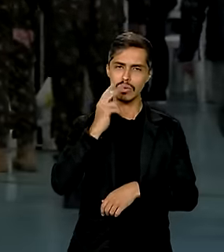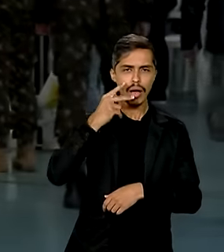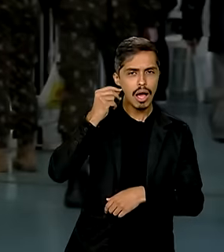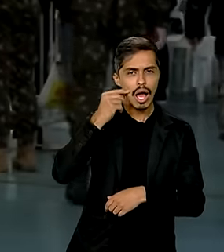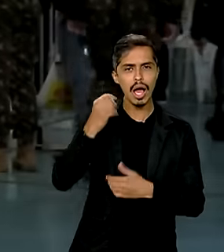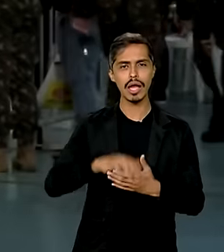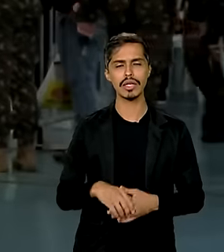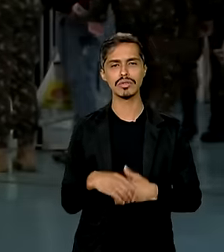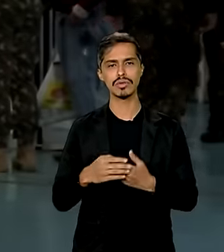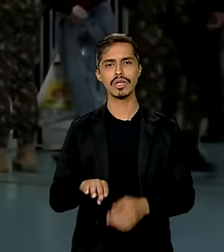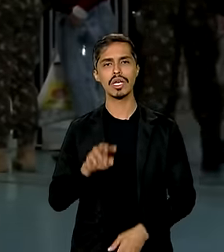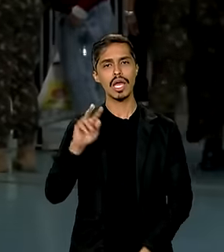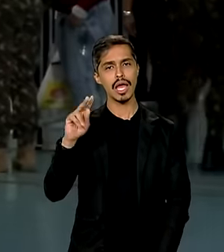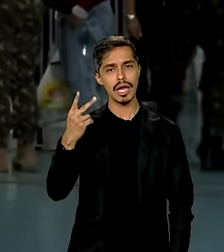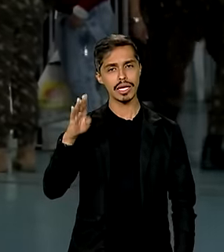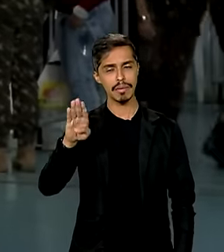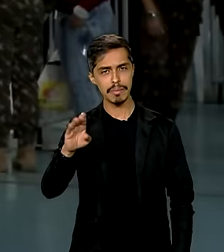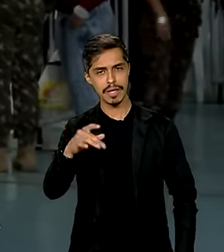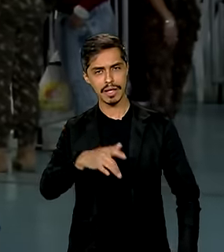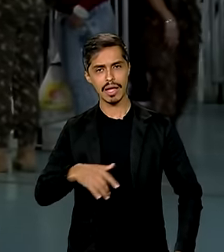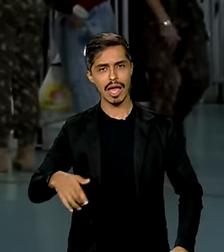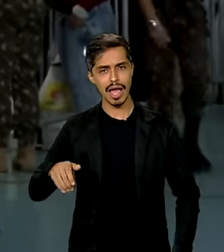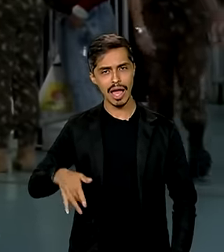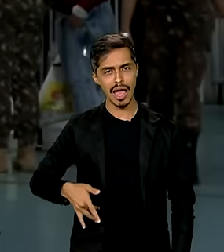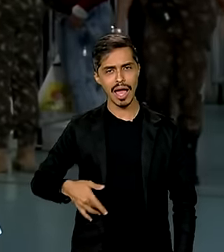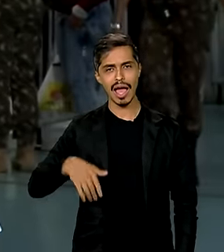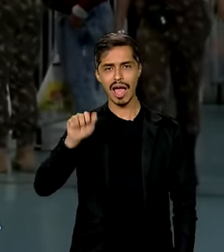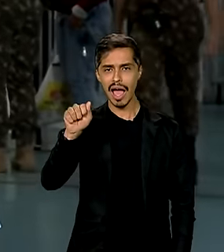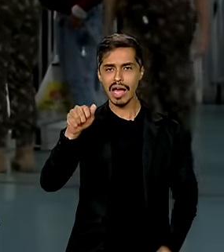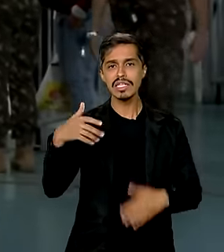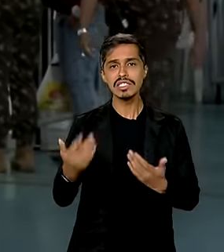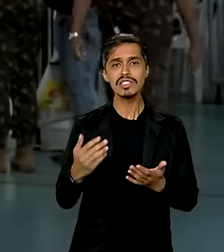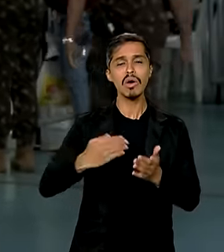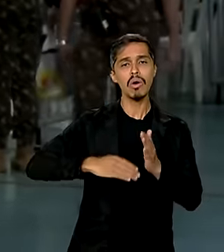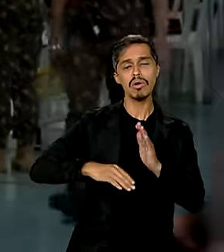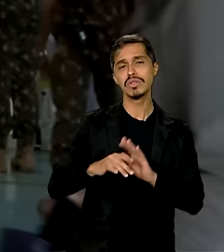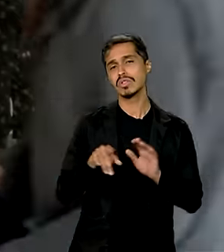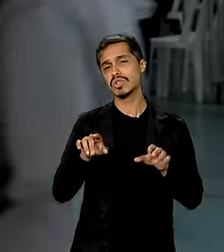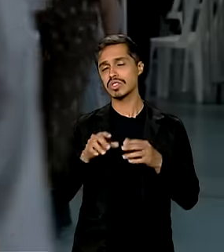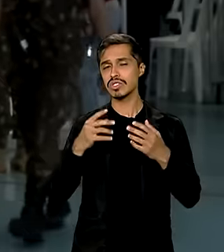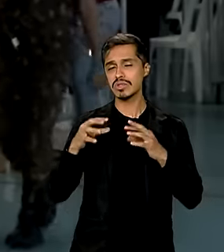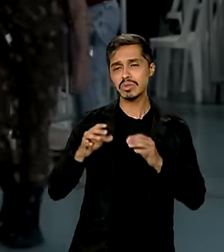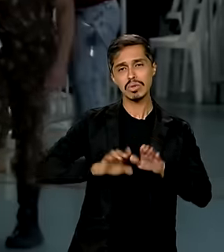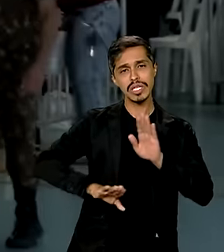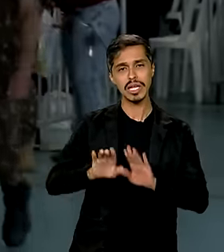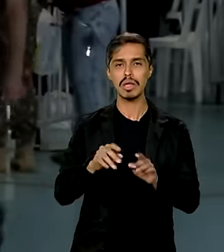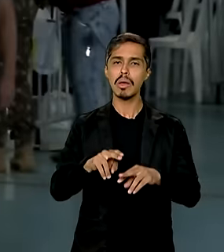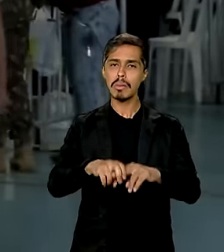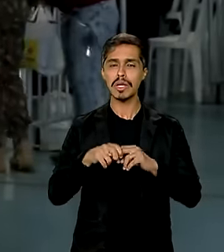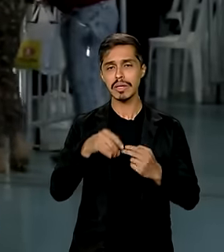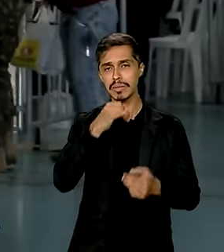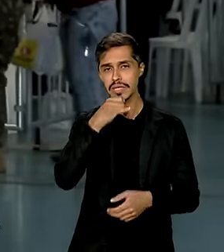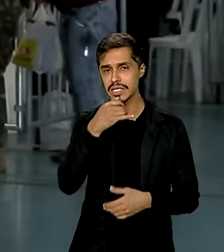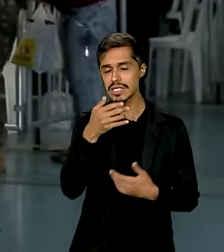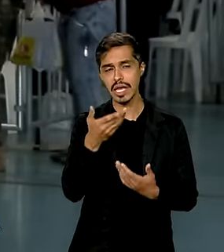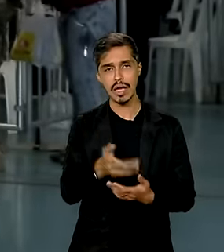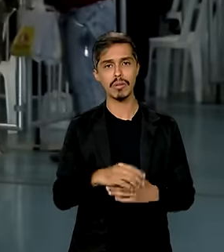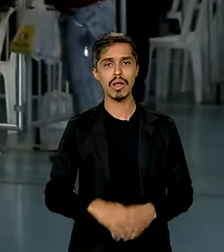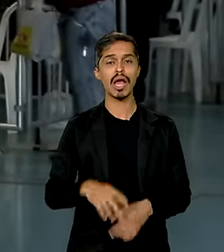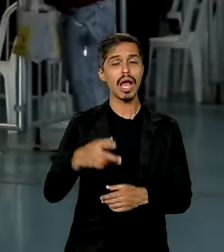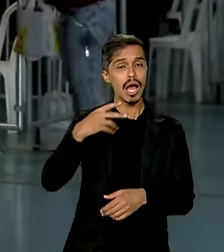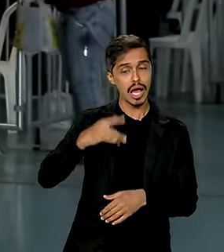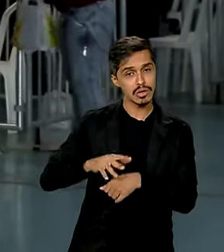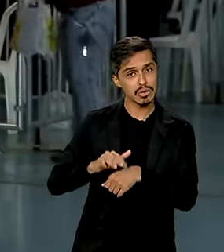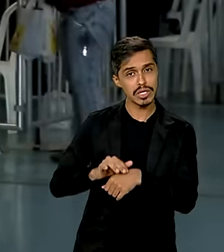relação direta com a água contaminada, e aí principalmente a leptospirose. Então a leptospirose a gente não tem uma vacina, mas é uma doença que pode ser